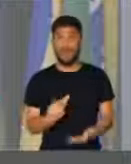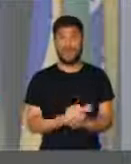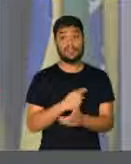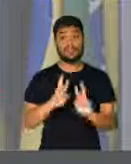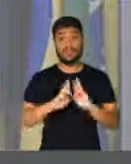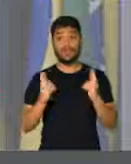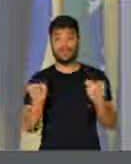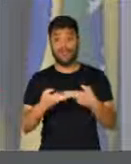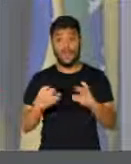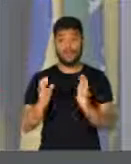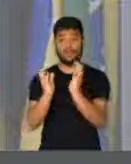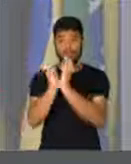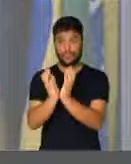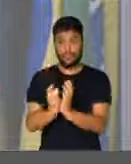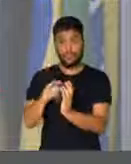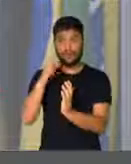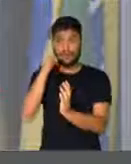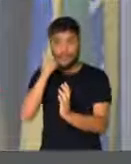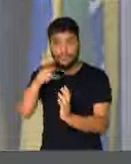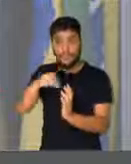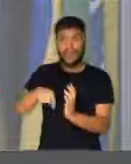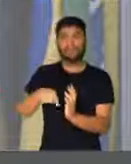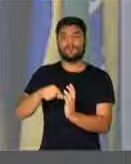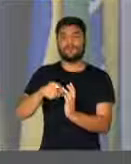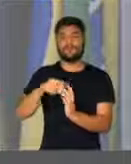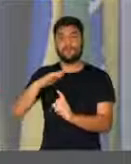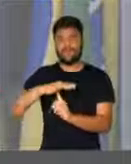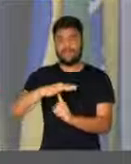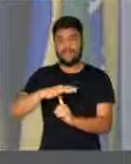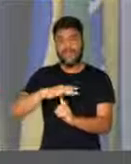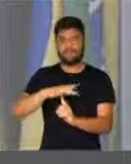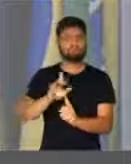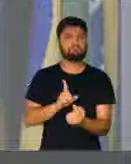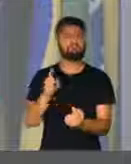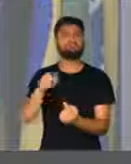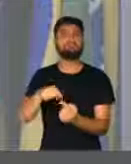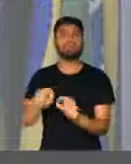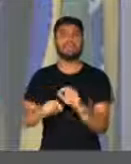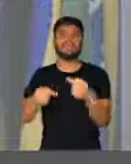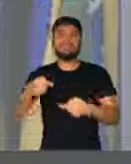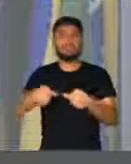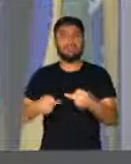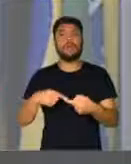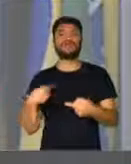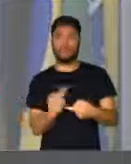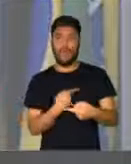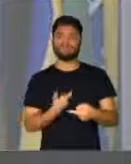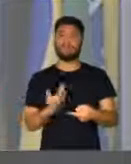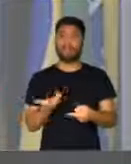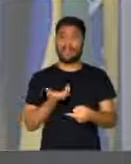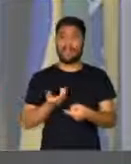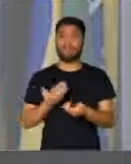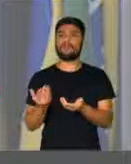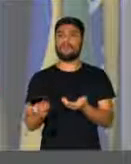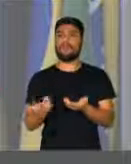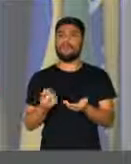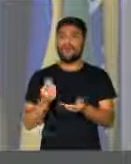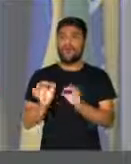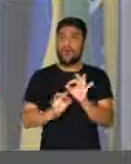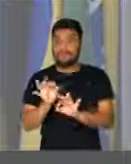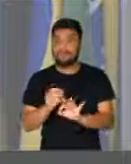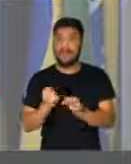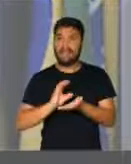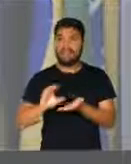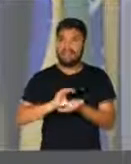bancada. A bancada do Paraná se reuniu hoje para poder discutir as emendas que estamos apresentando ao orçamento da União.